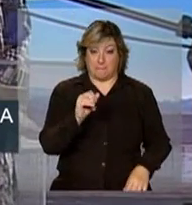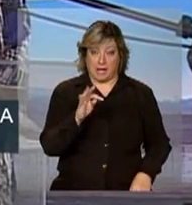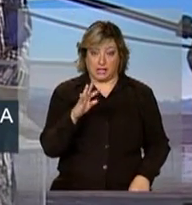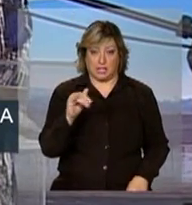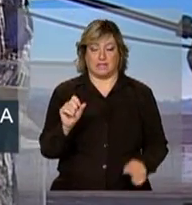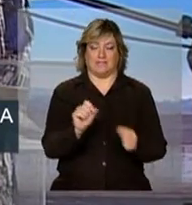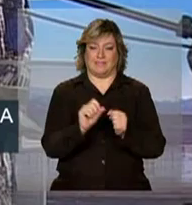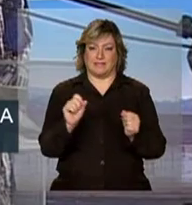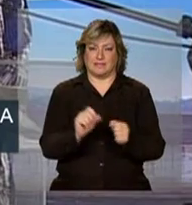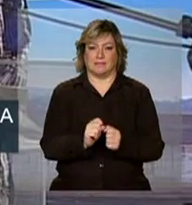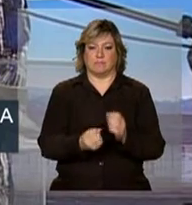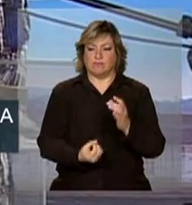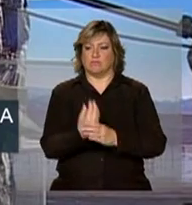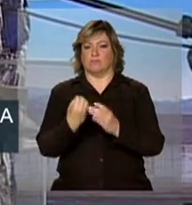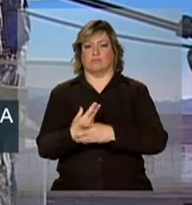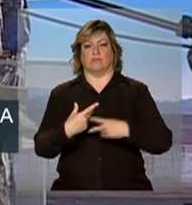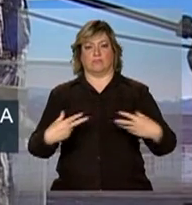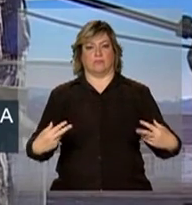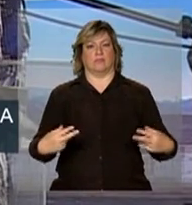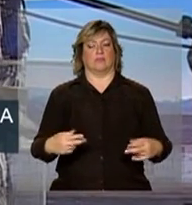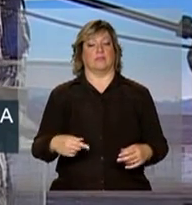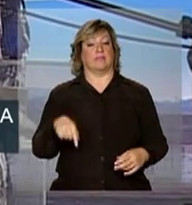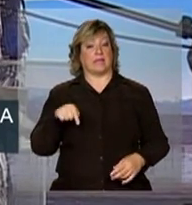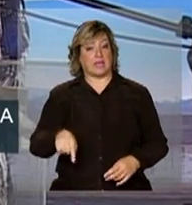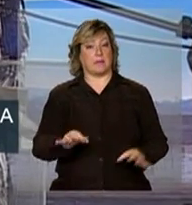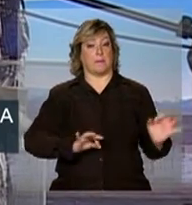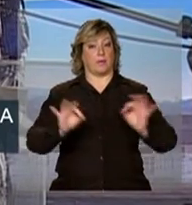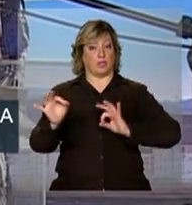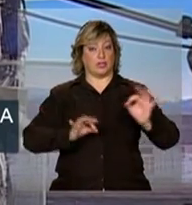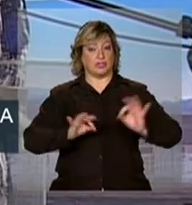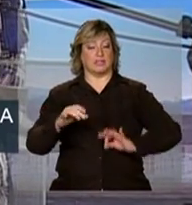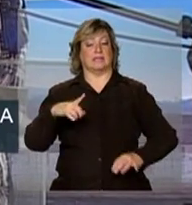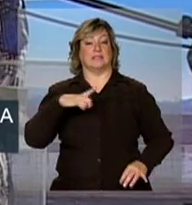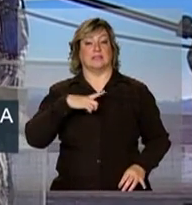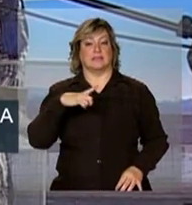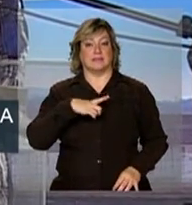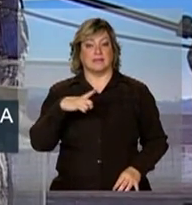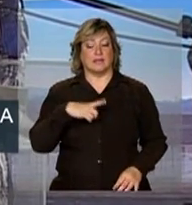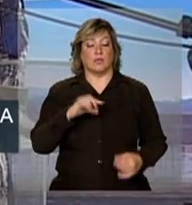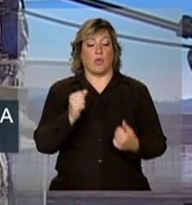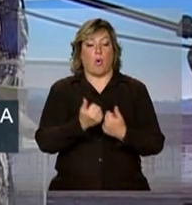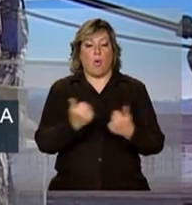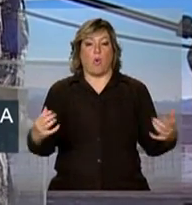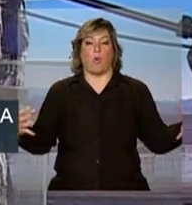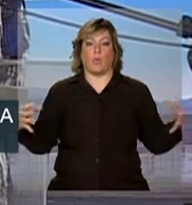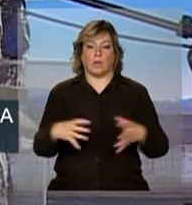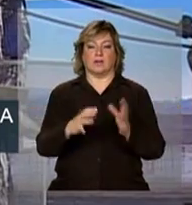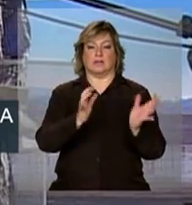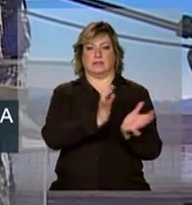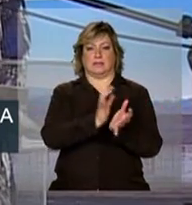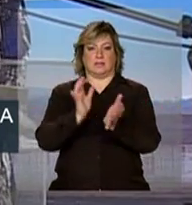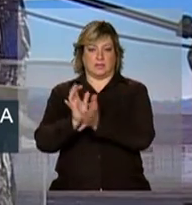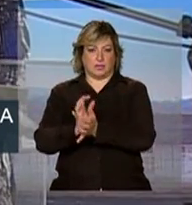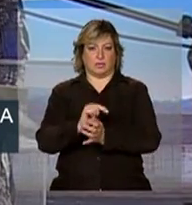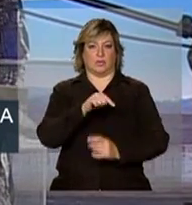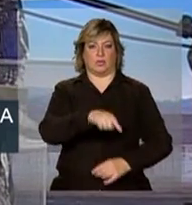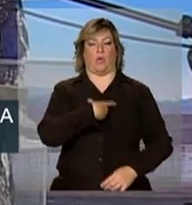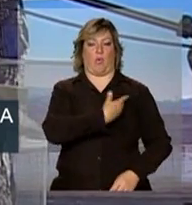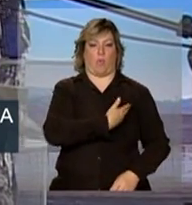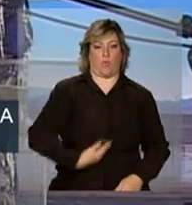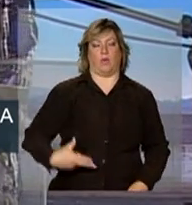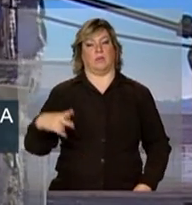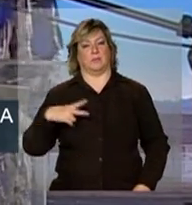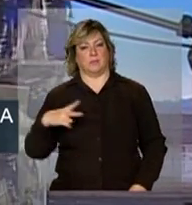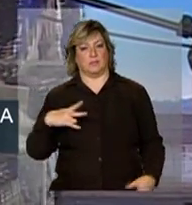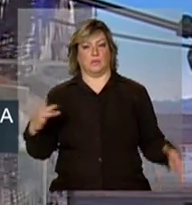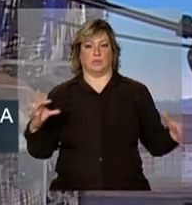isso é um projeto que passa necessariamente por uma cooperação entre o setor público e o setor privado.